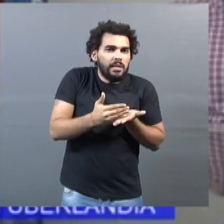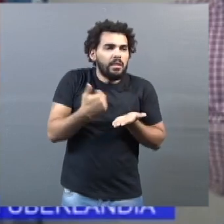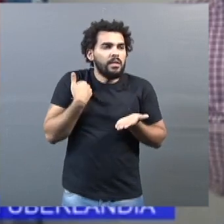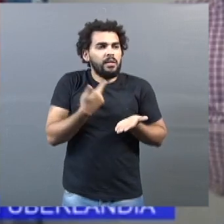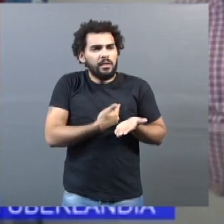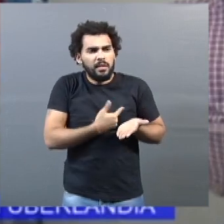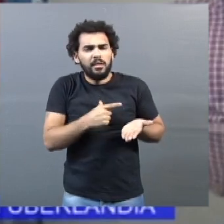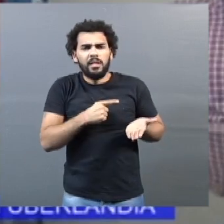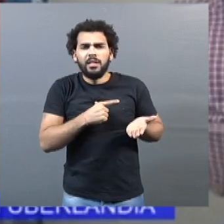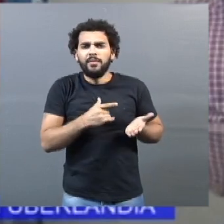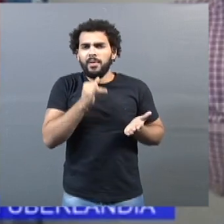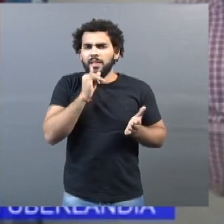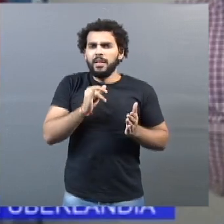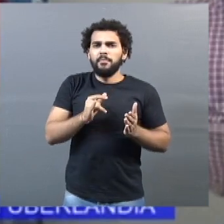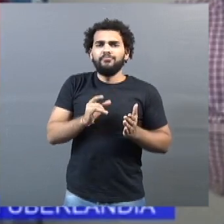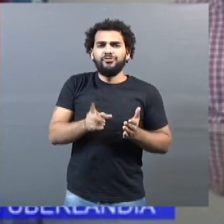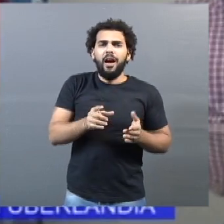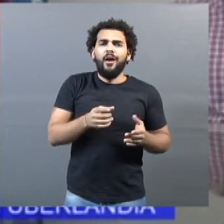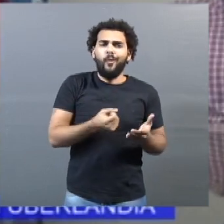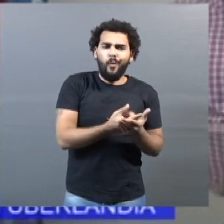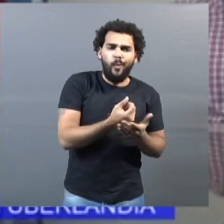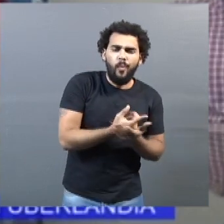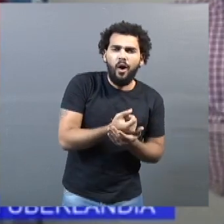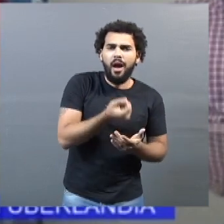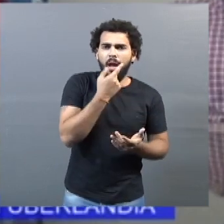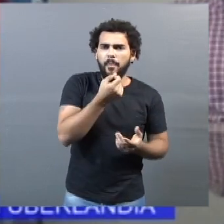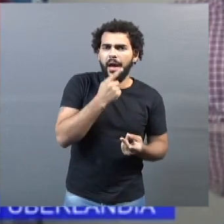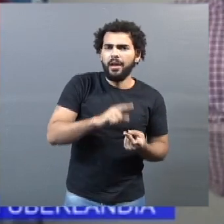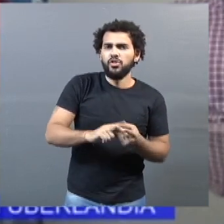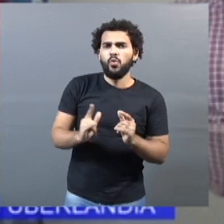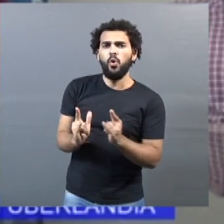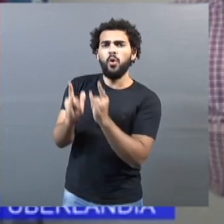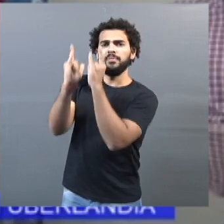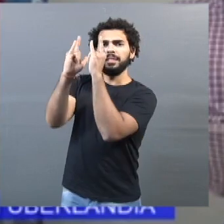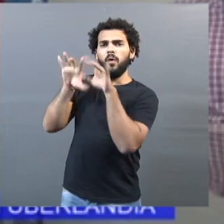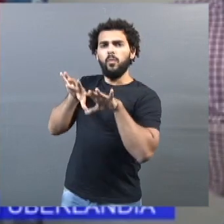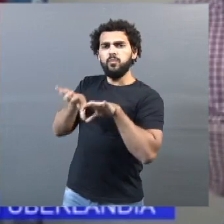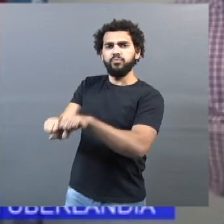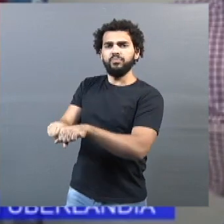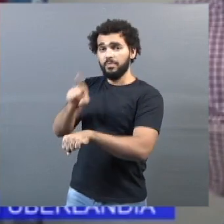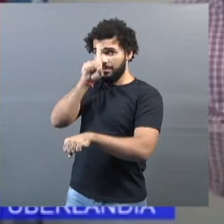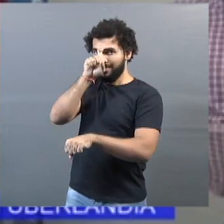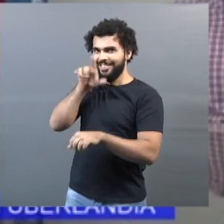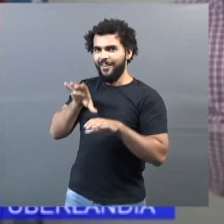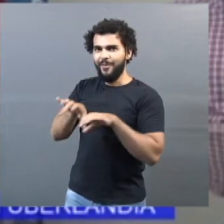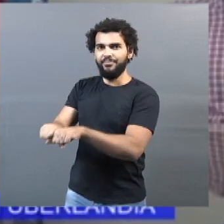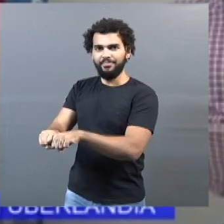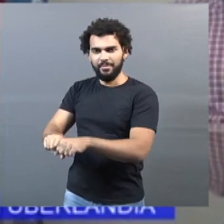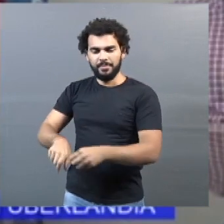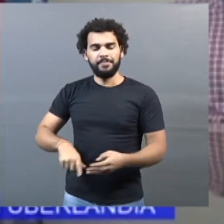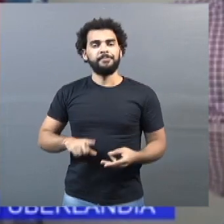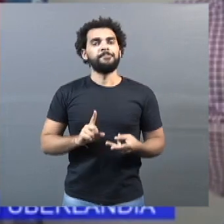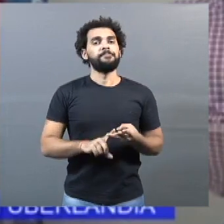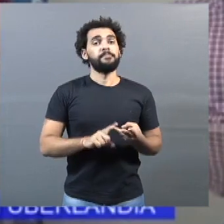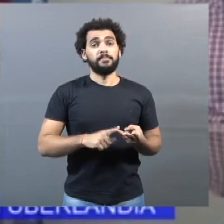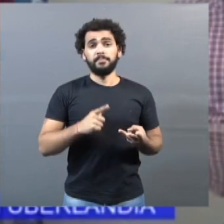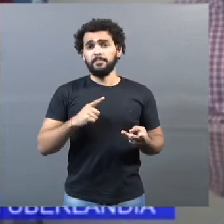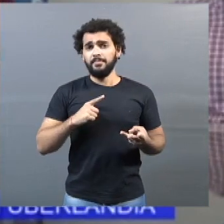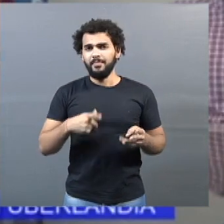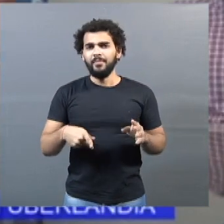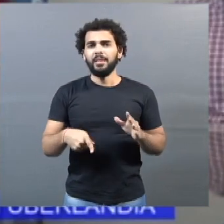desapropriamos um hospital, montamos UTI, fizemos uma força da tarefa através dos